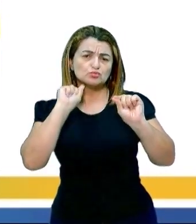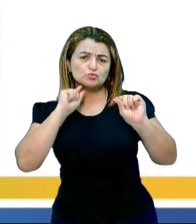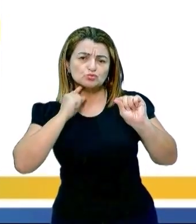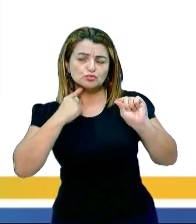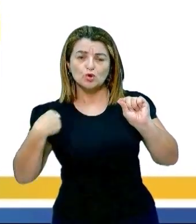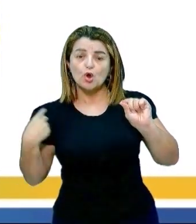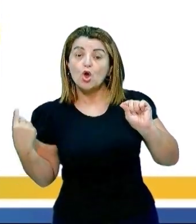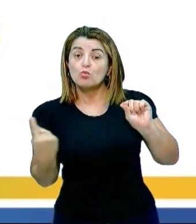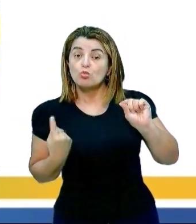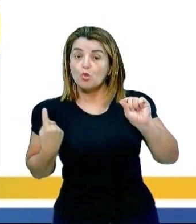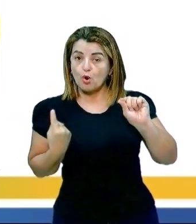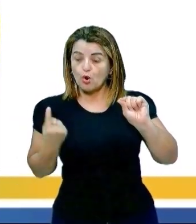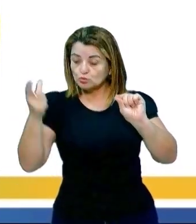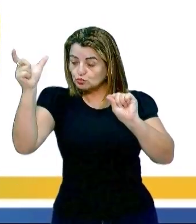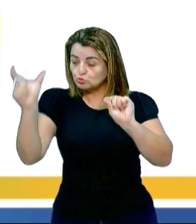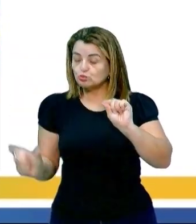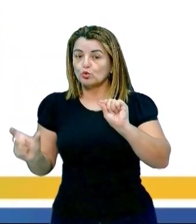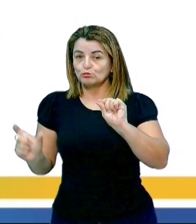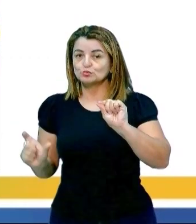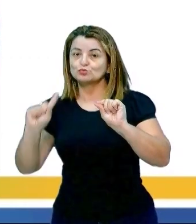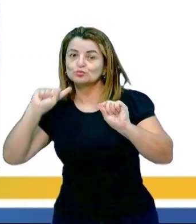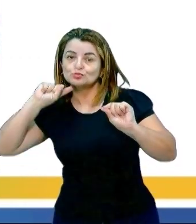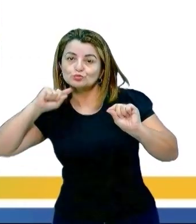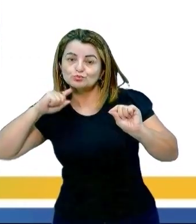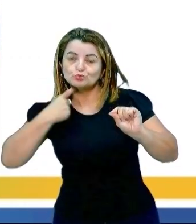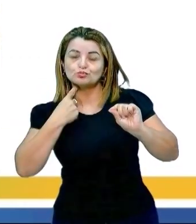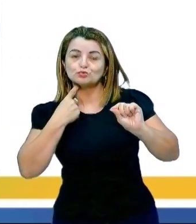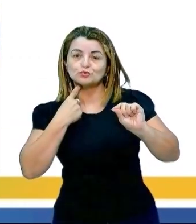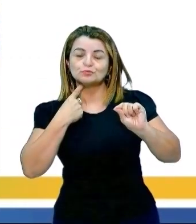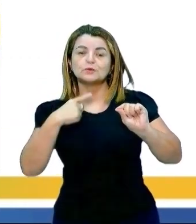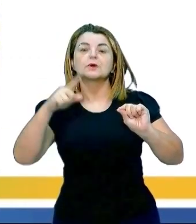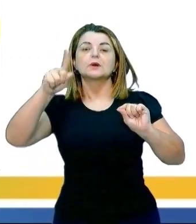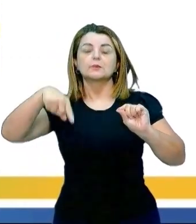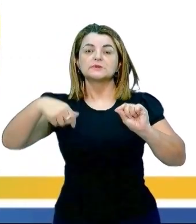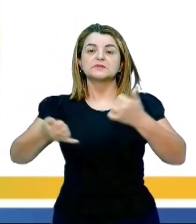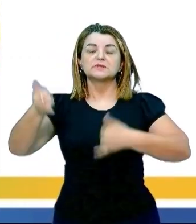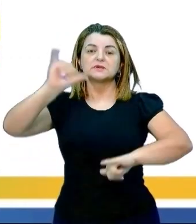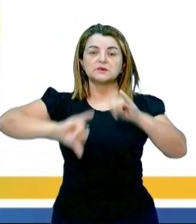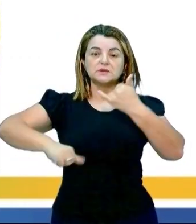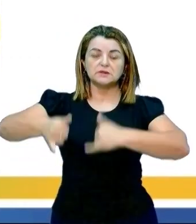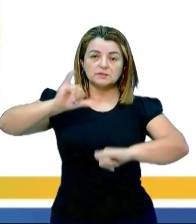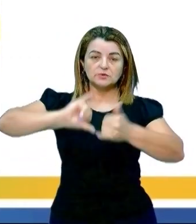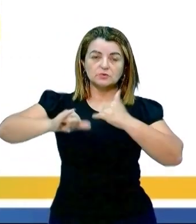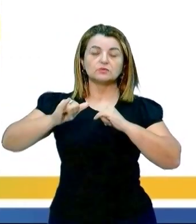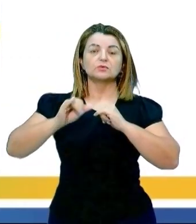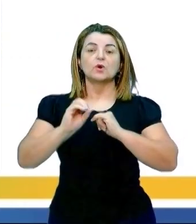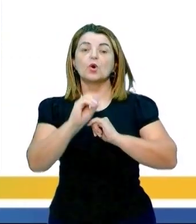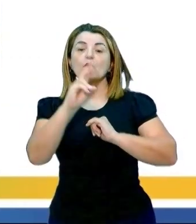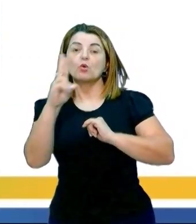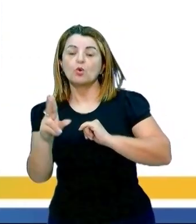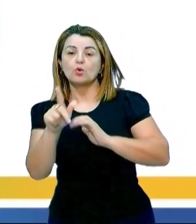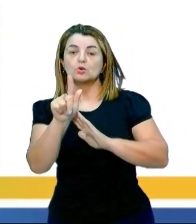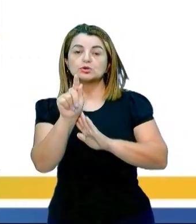maior agente contaminante. Ele pode ser químico ou então ele pode ser genético.